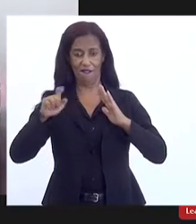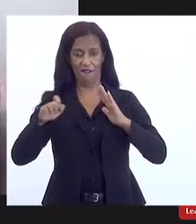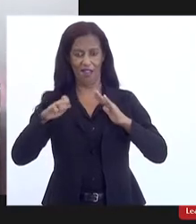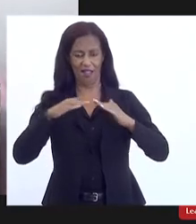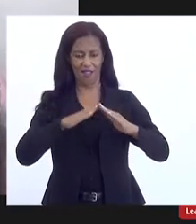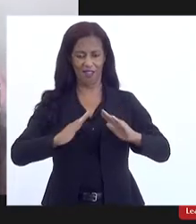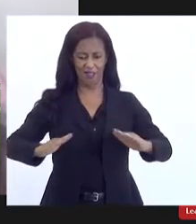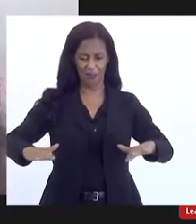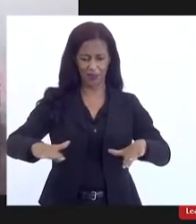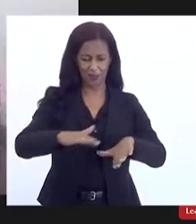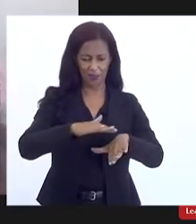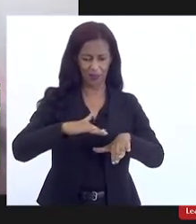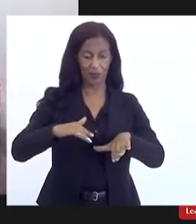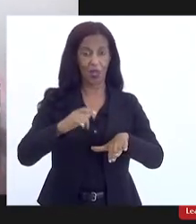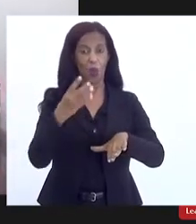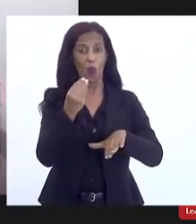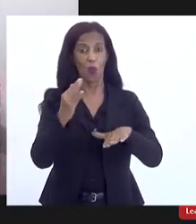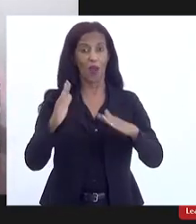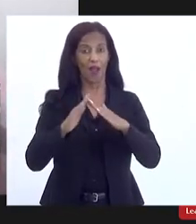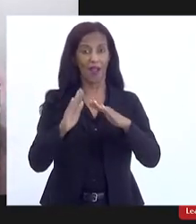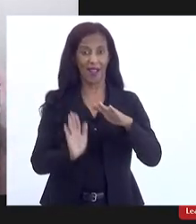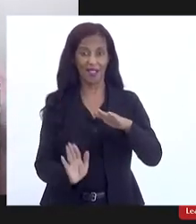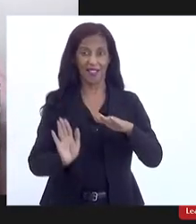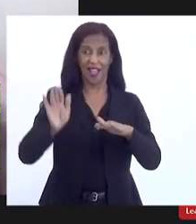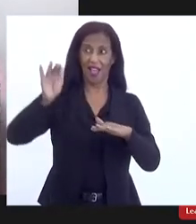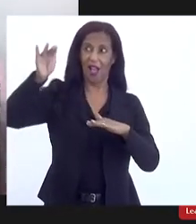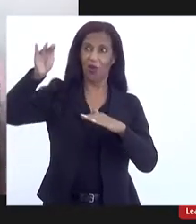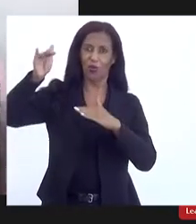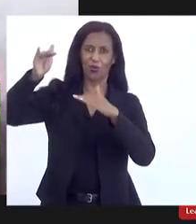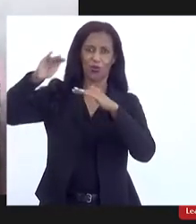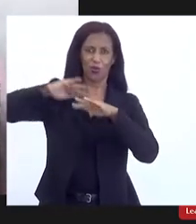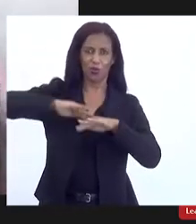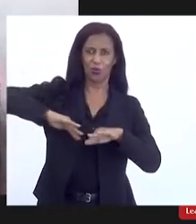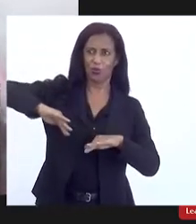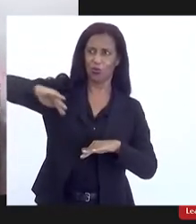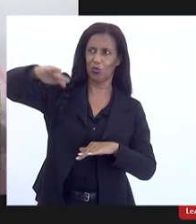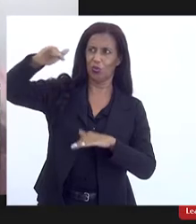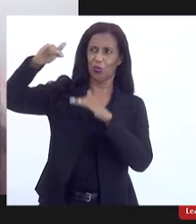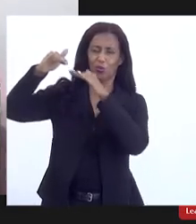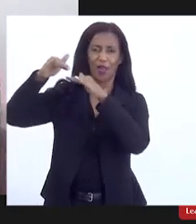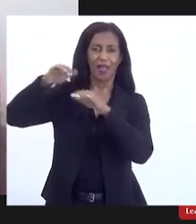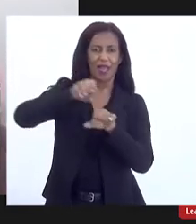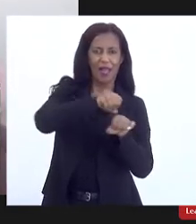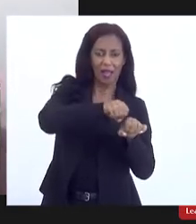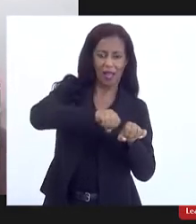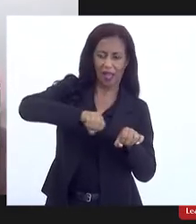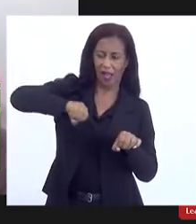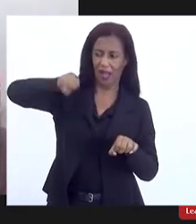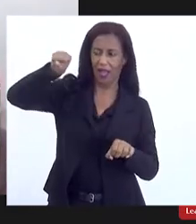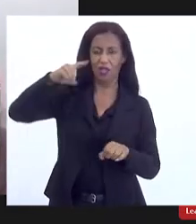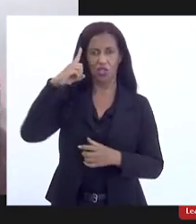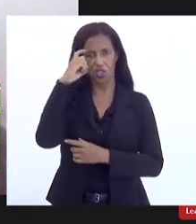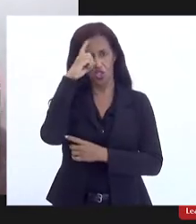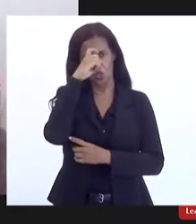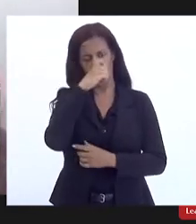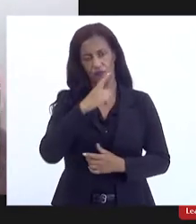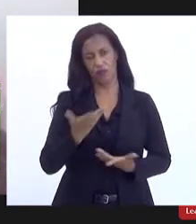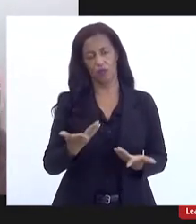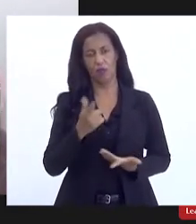alto estão tendo dificuldade hidráulica de fazer chegar mesmo do encanamento e as nossas cidades já estão